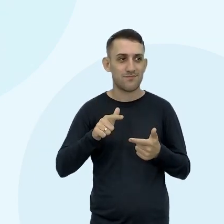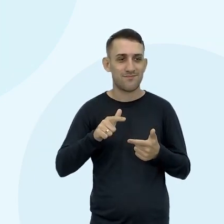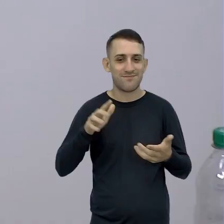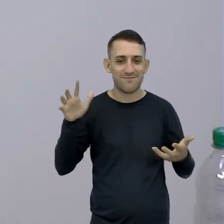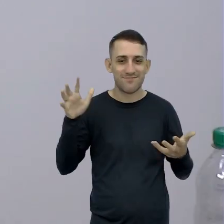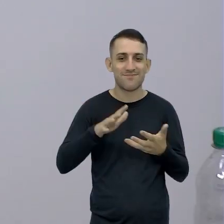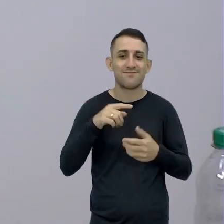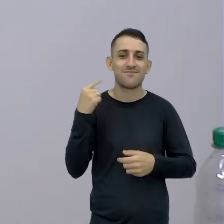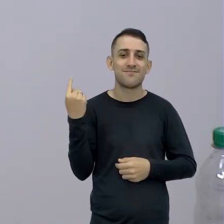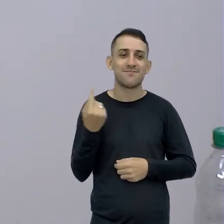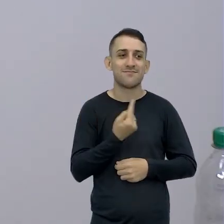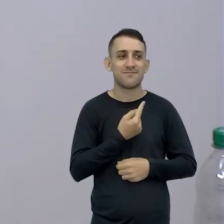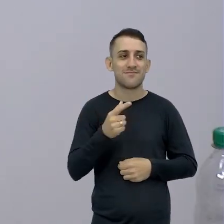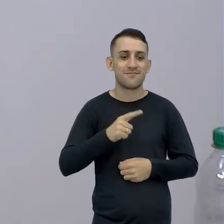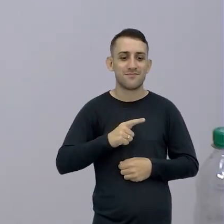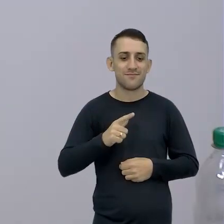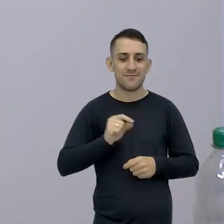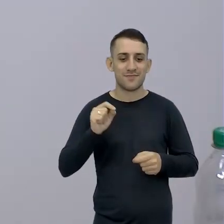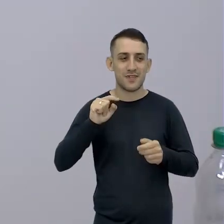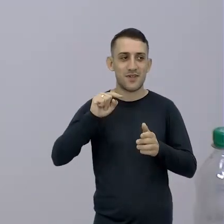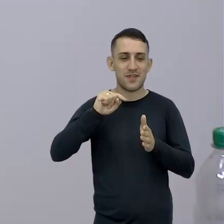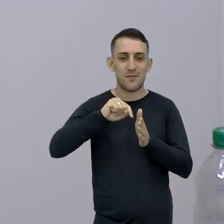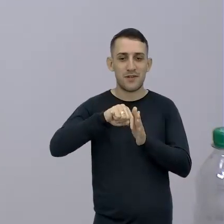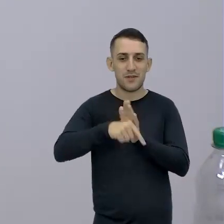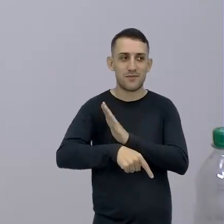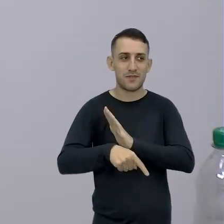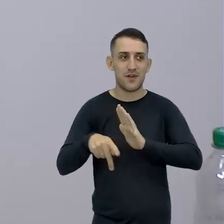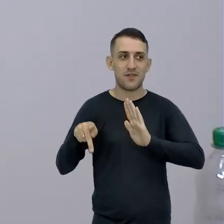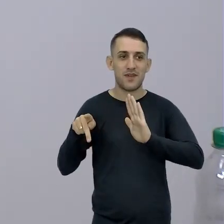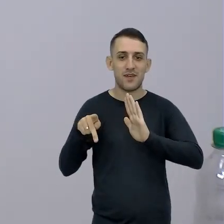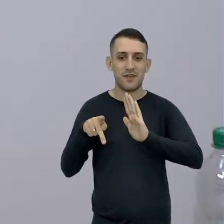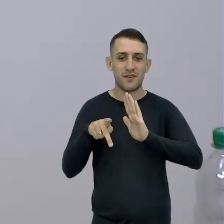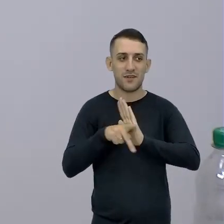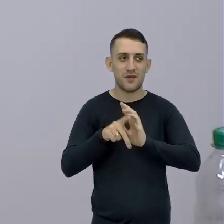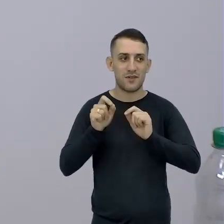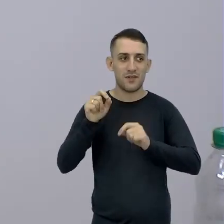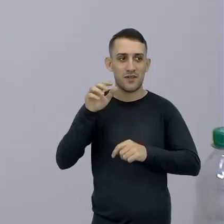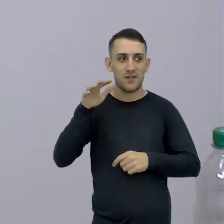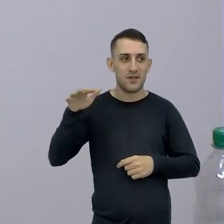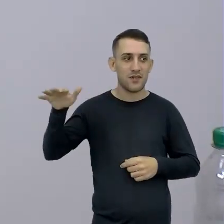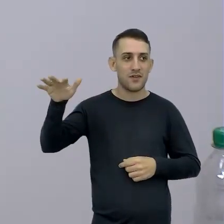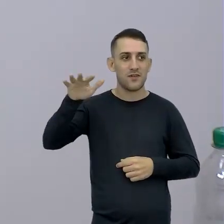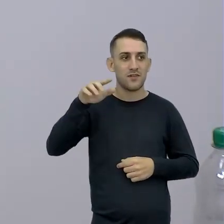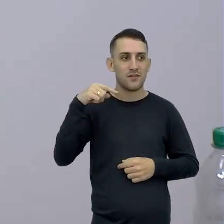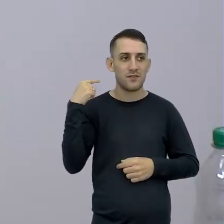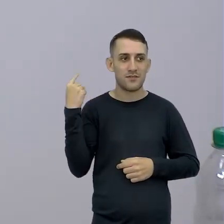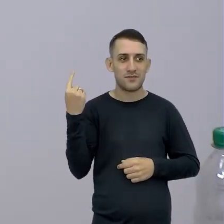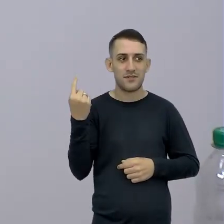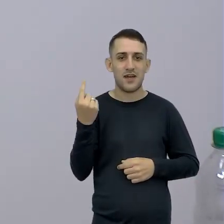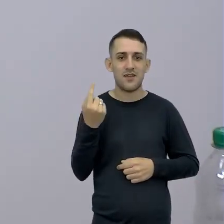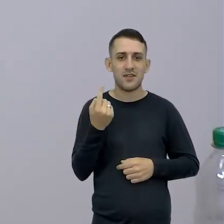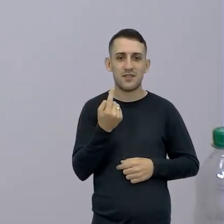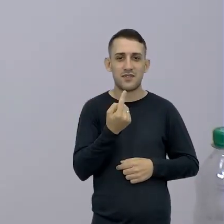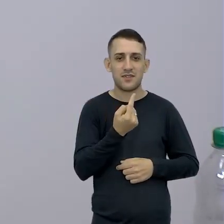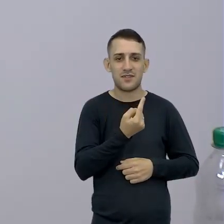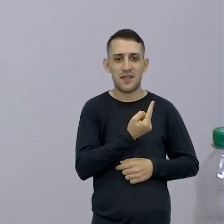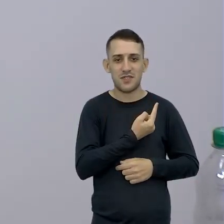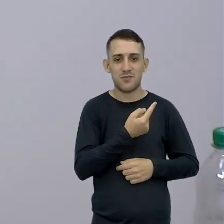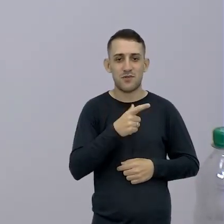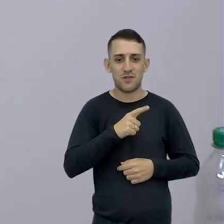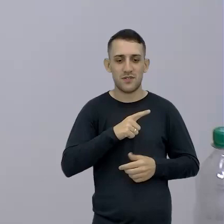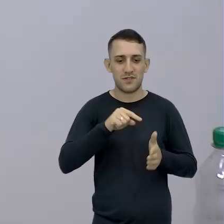Quando a gente está Nas profundezas, né A gente saiu das alturas Na atividade três E deu um mergulho ali Bem nas